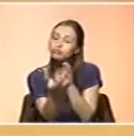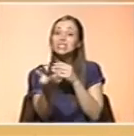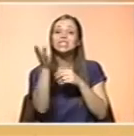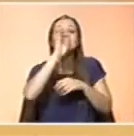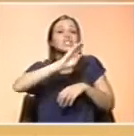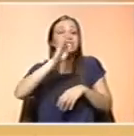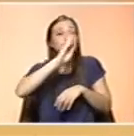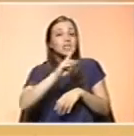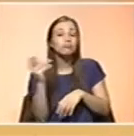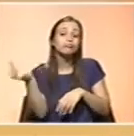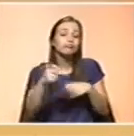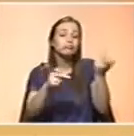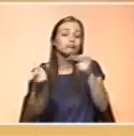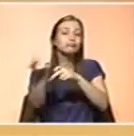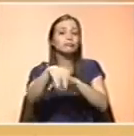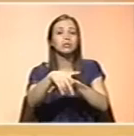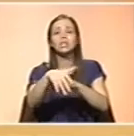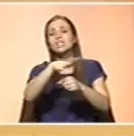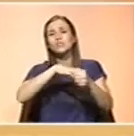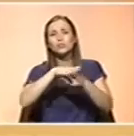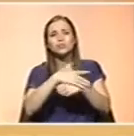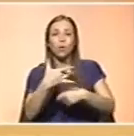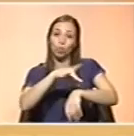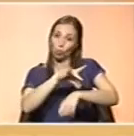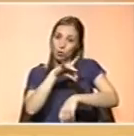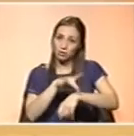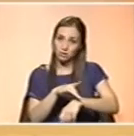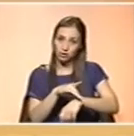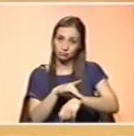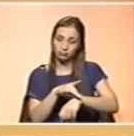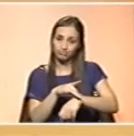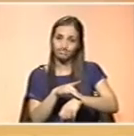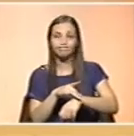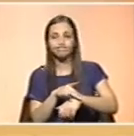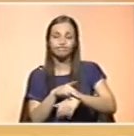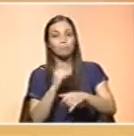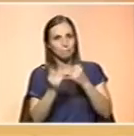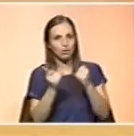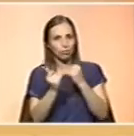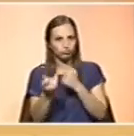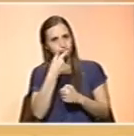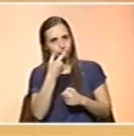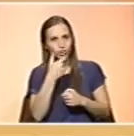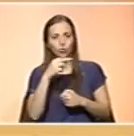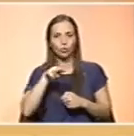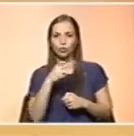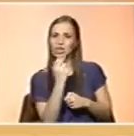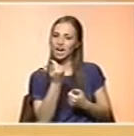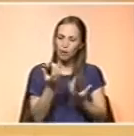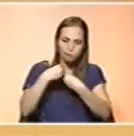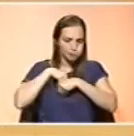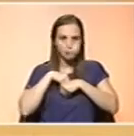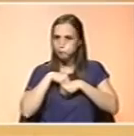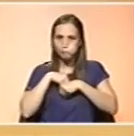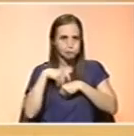surgirem no decurso de uma situação de patologia que comprometa a condição nutricional, alterando a absorção dos nutrientes,